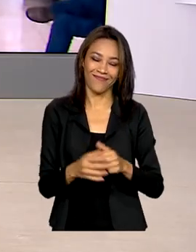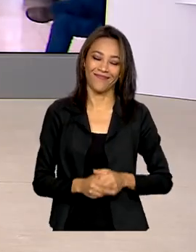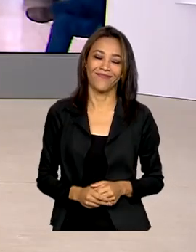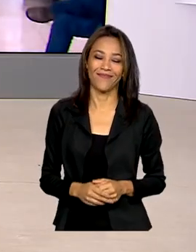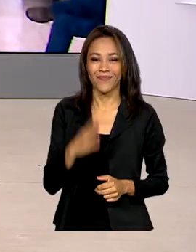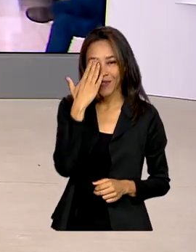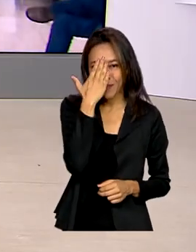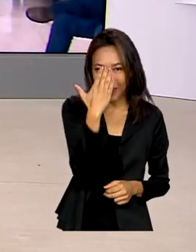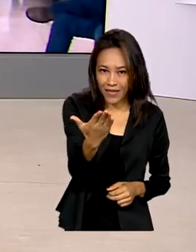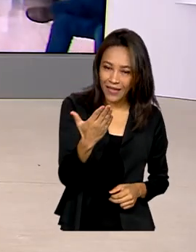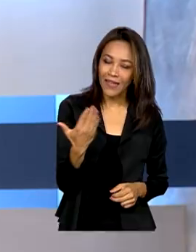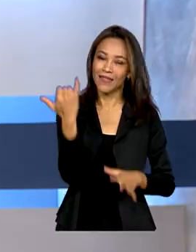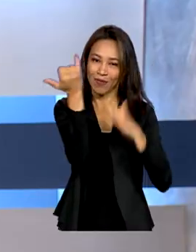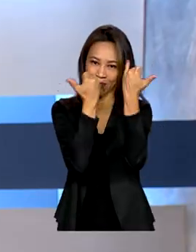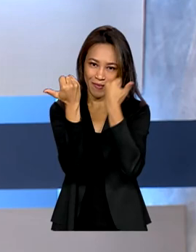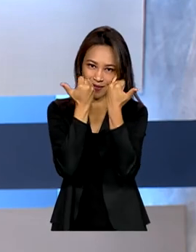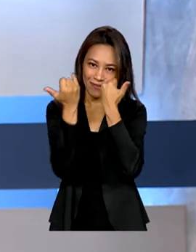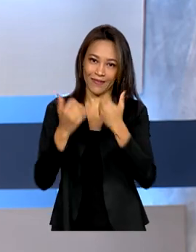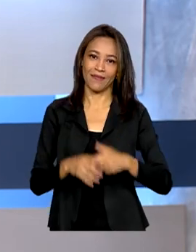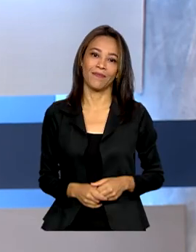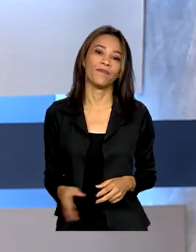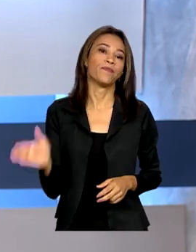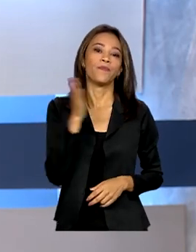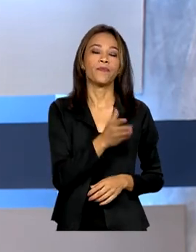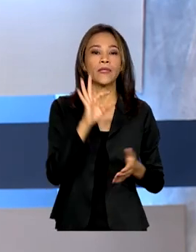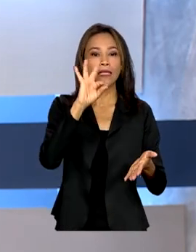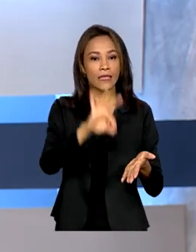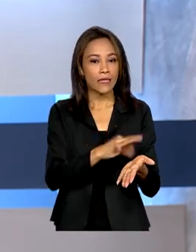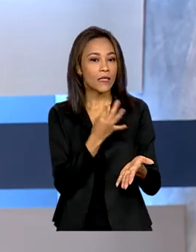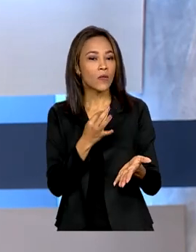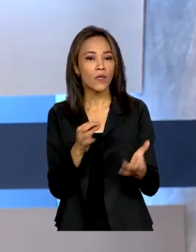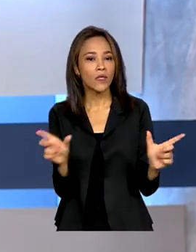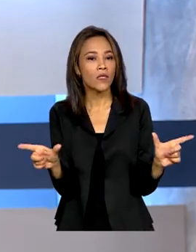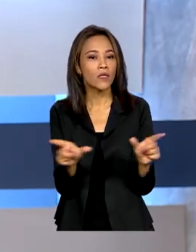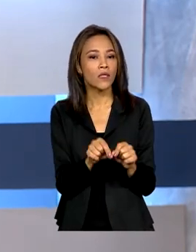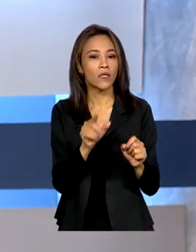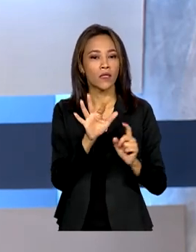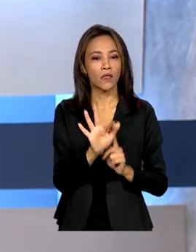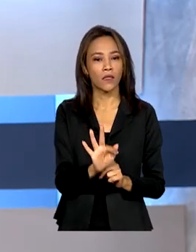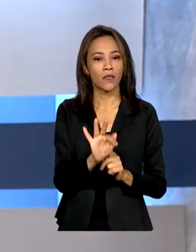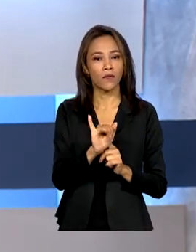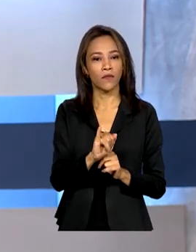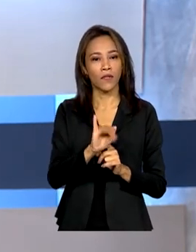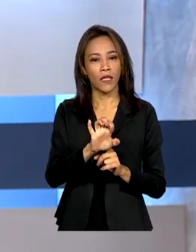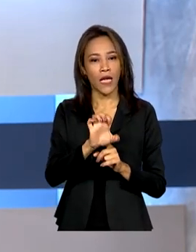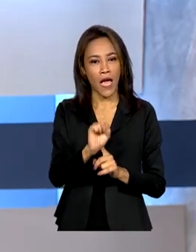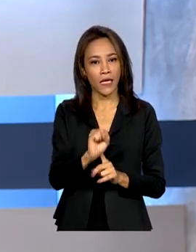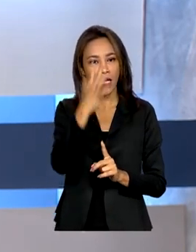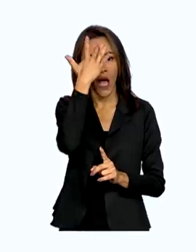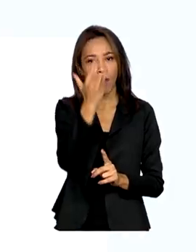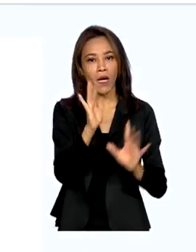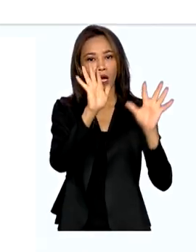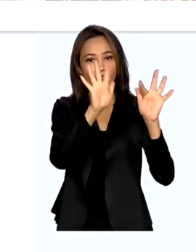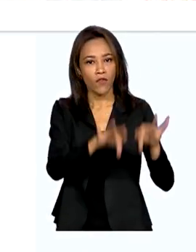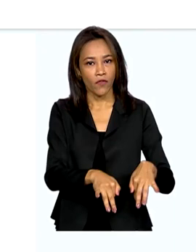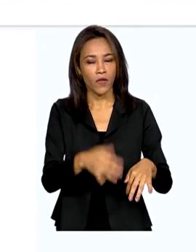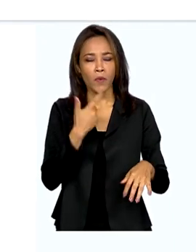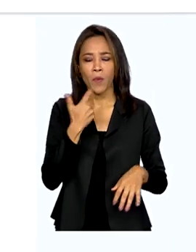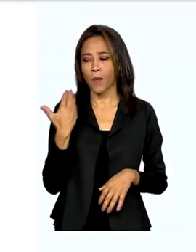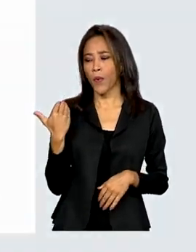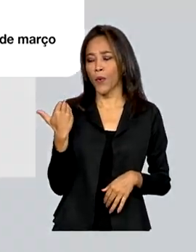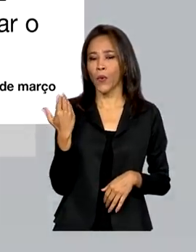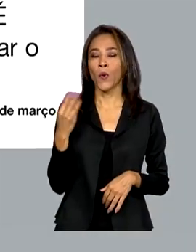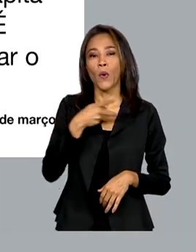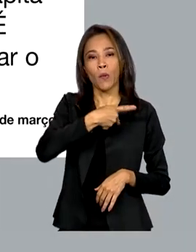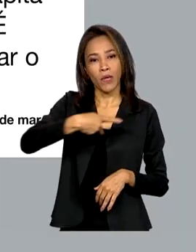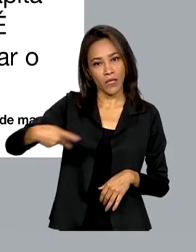Obrigada, Glauco, pelas informações. E as inscrições para o FIES terminam amanhã. Agora há pouco, pelas redes sociais, o presidente